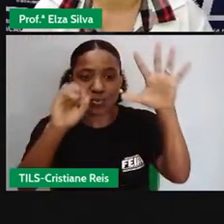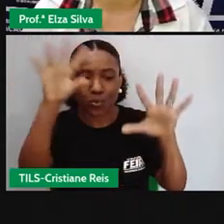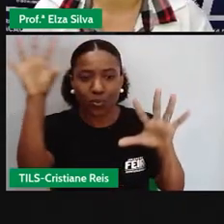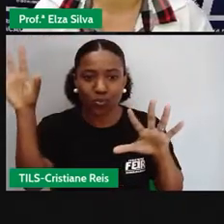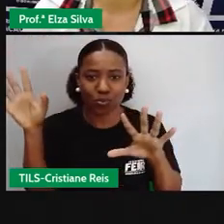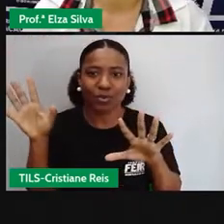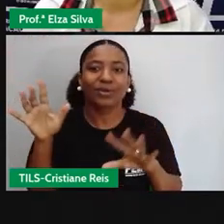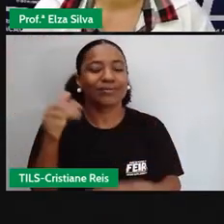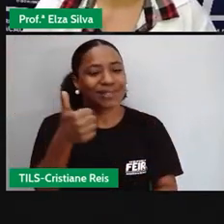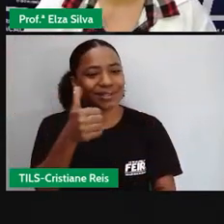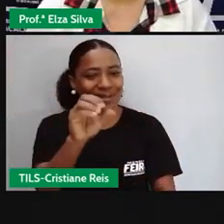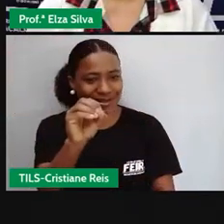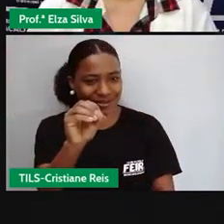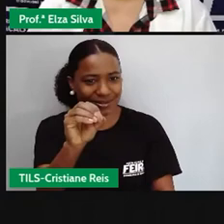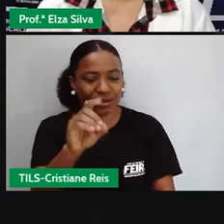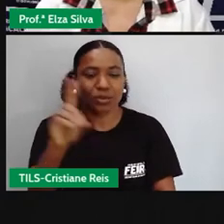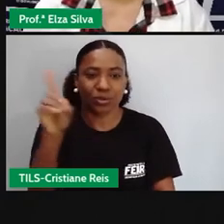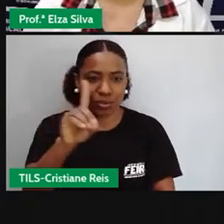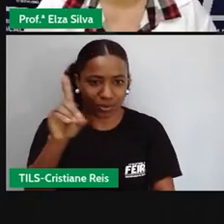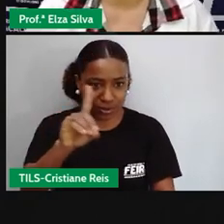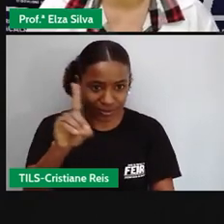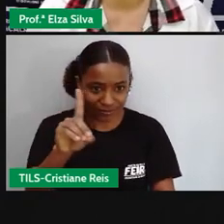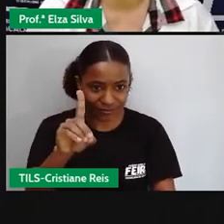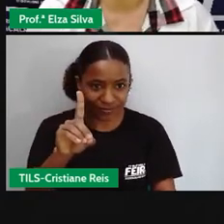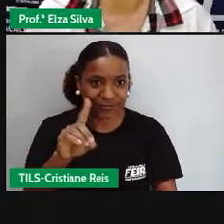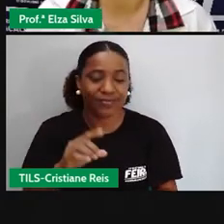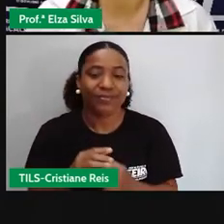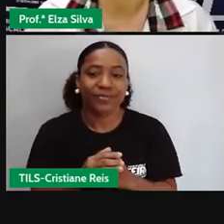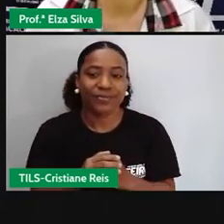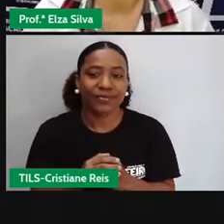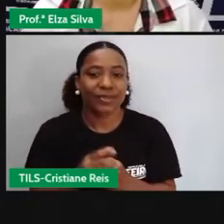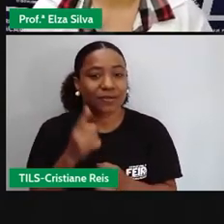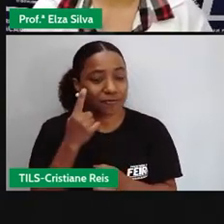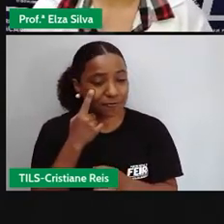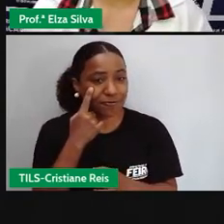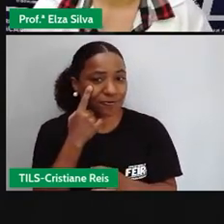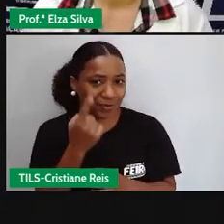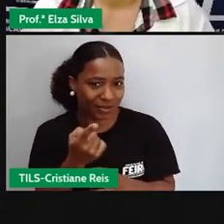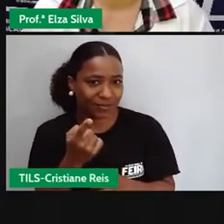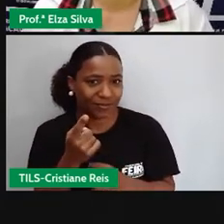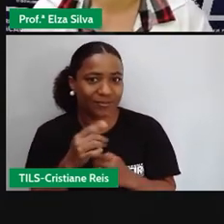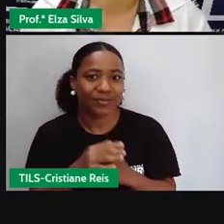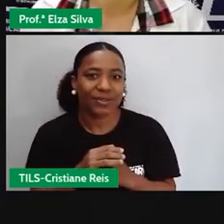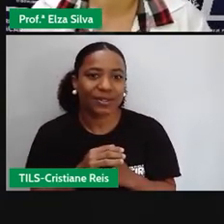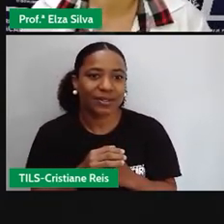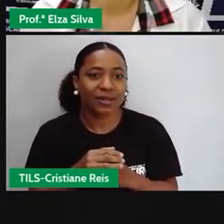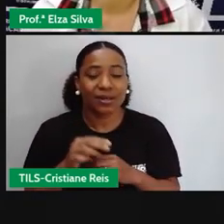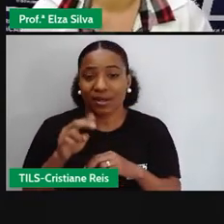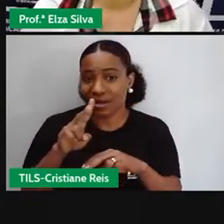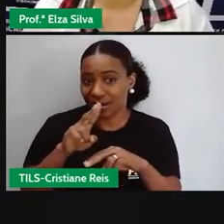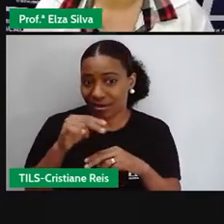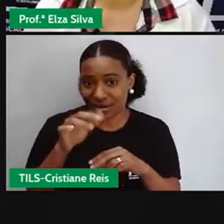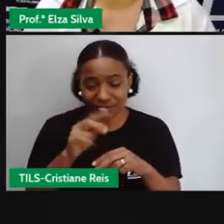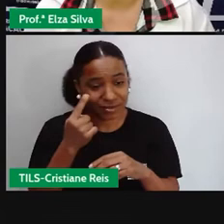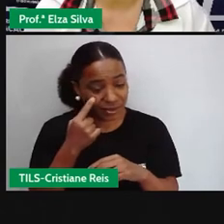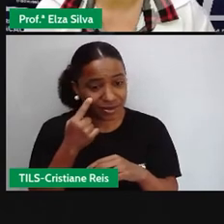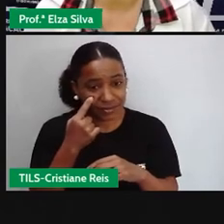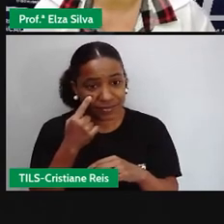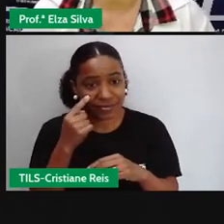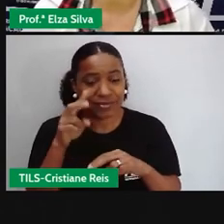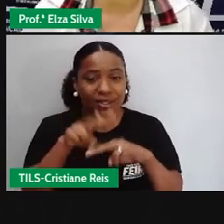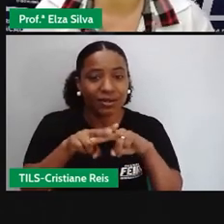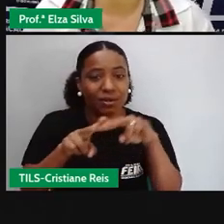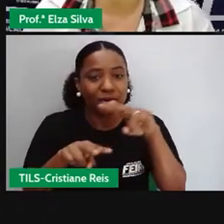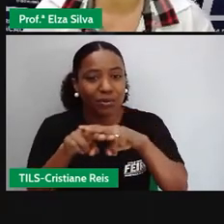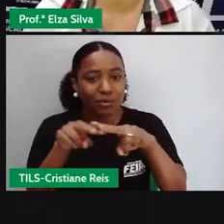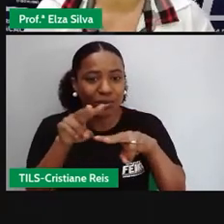É claro que a bonfire, a bonfire, também podem